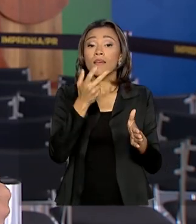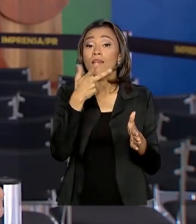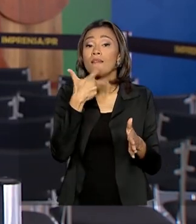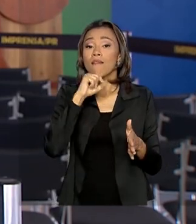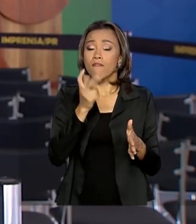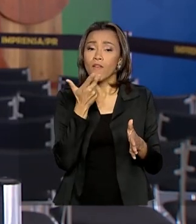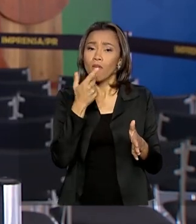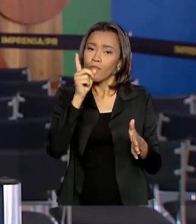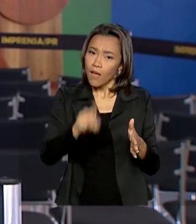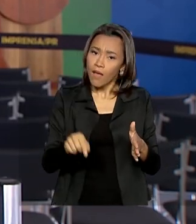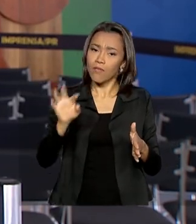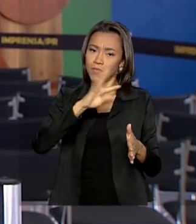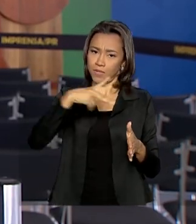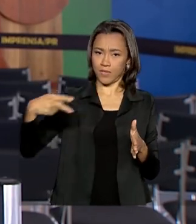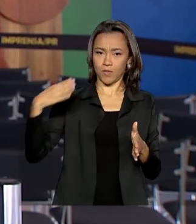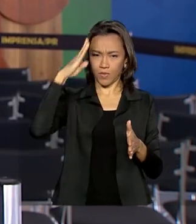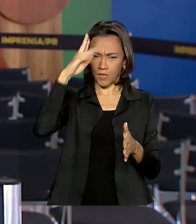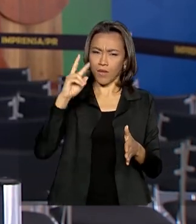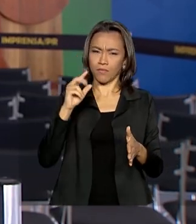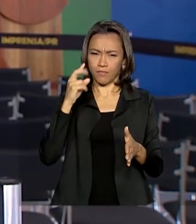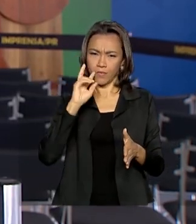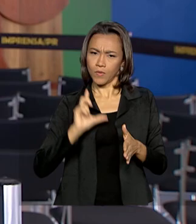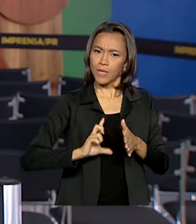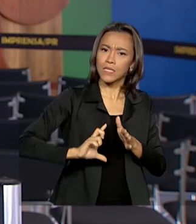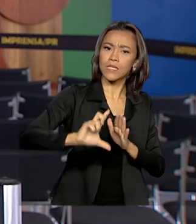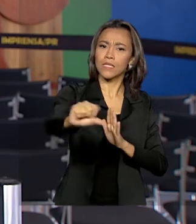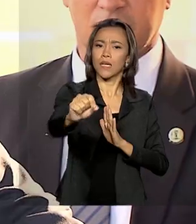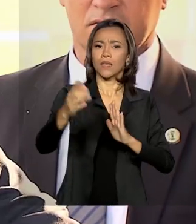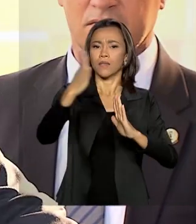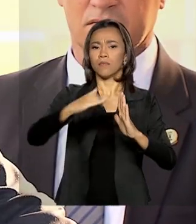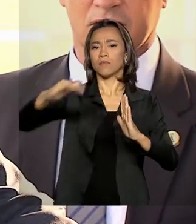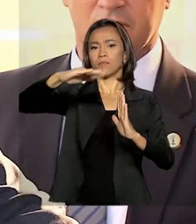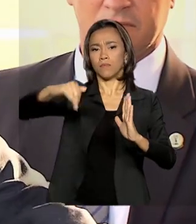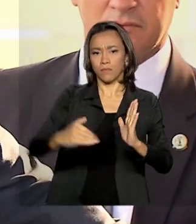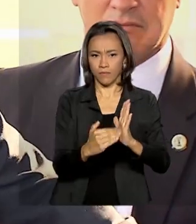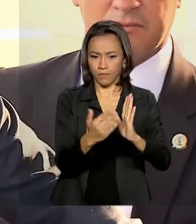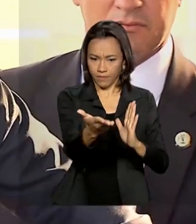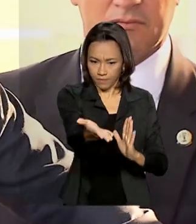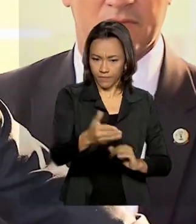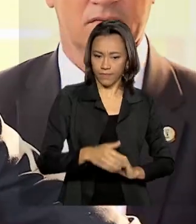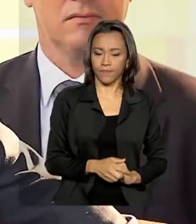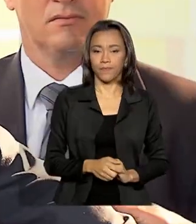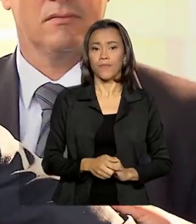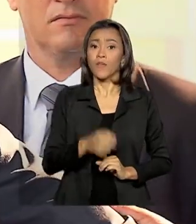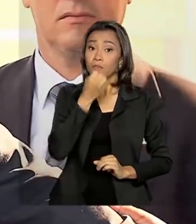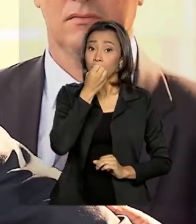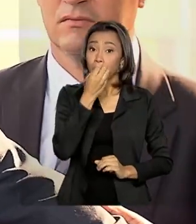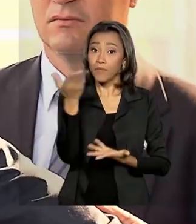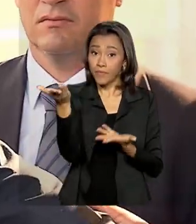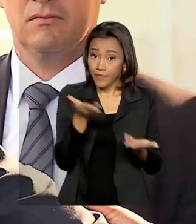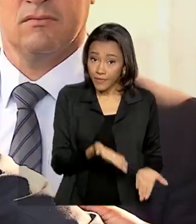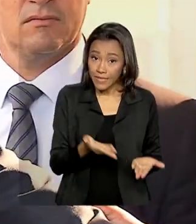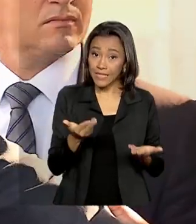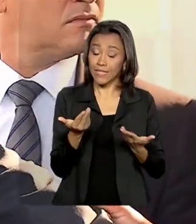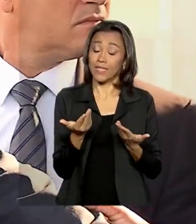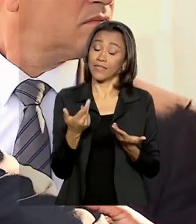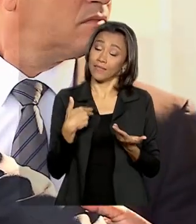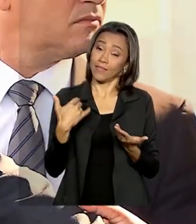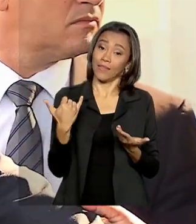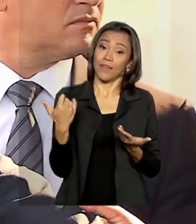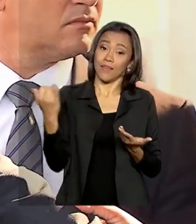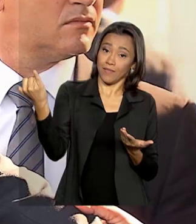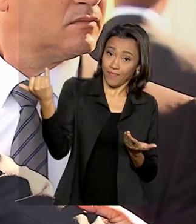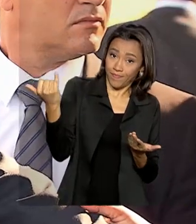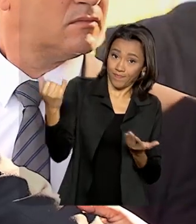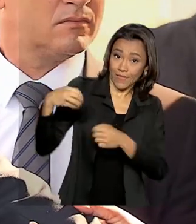lá na saída do Palácio da Alvorada. Veja aí. A notícia foi muito bem-vinda. A vinha trabalhando há meses em cima disso,